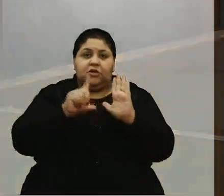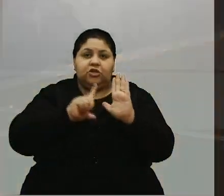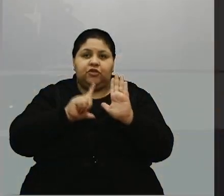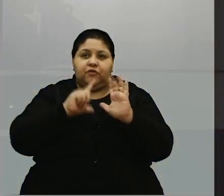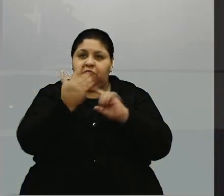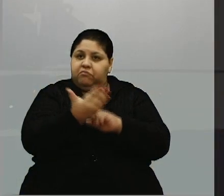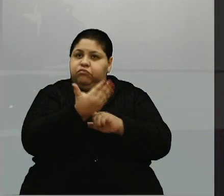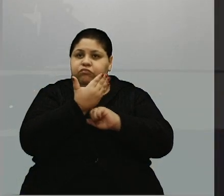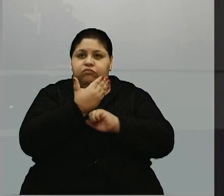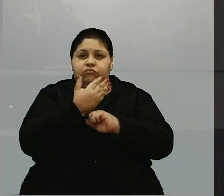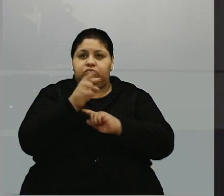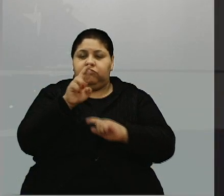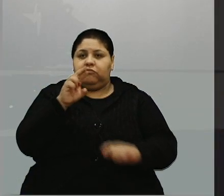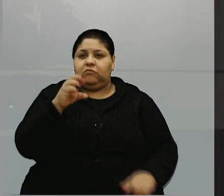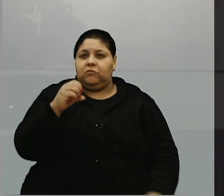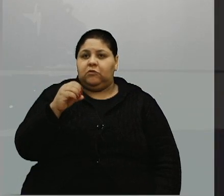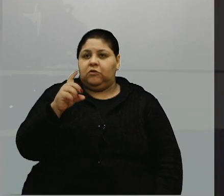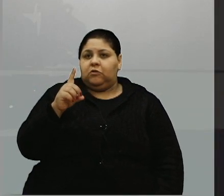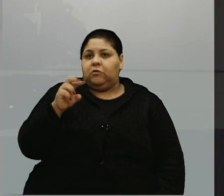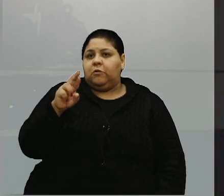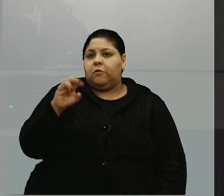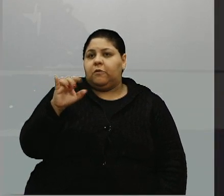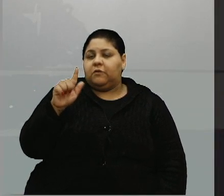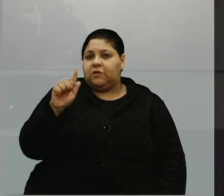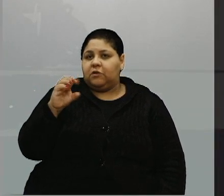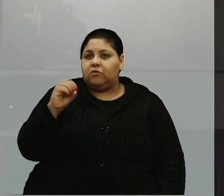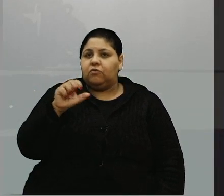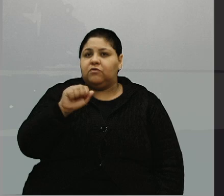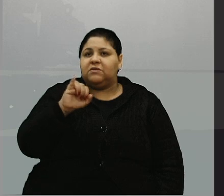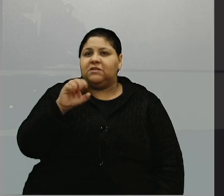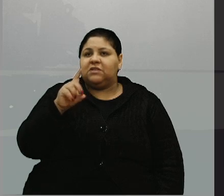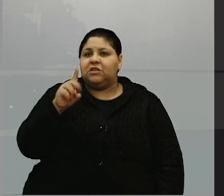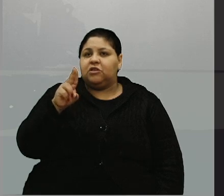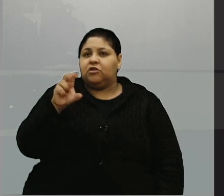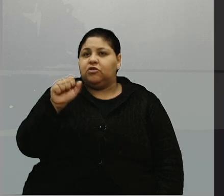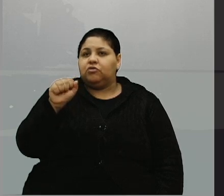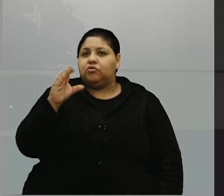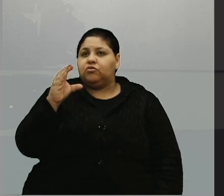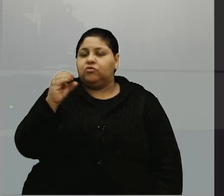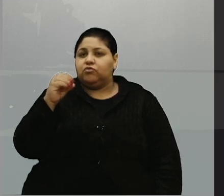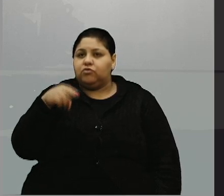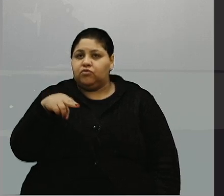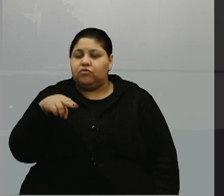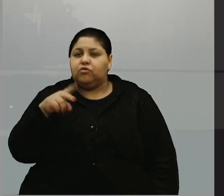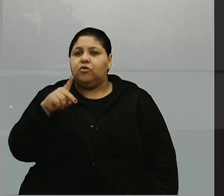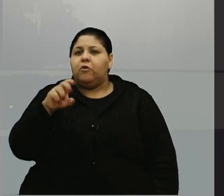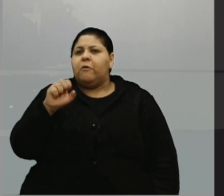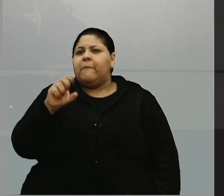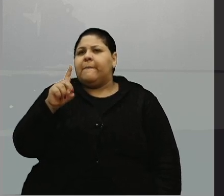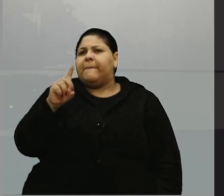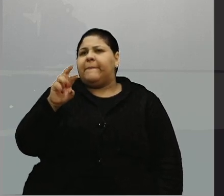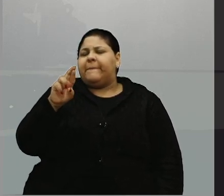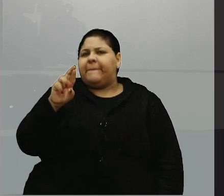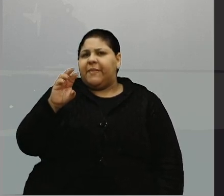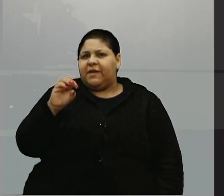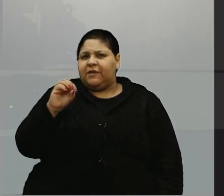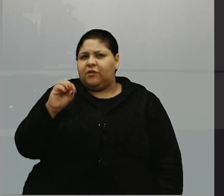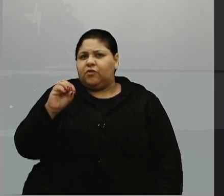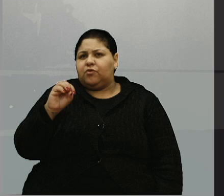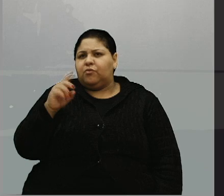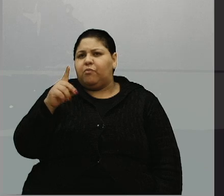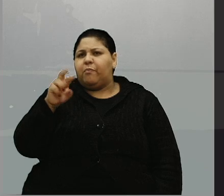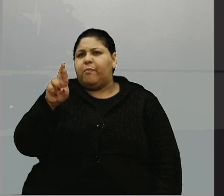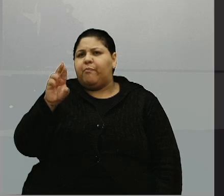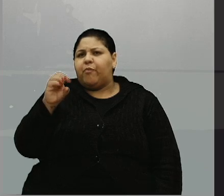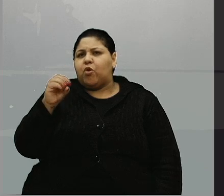do Rodrigo da Sinduscom, do Pedrão Procurador, do Frei Jaime. Muitas vezes a gente nos reuniu